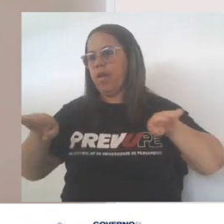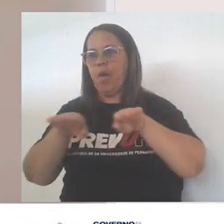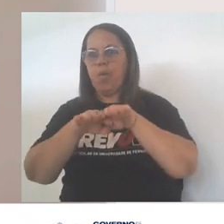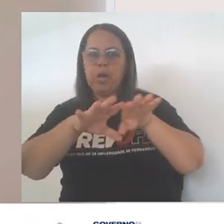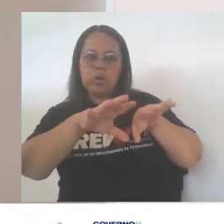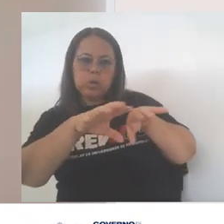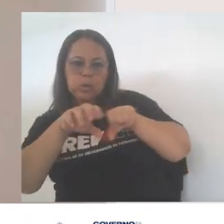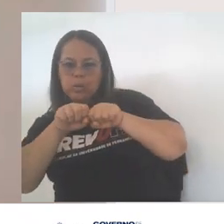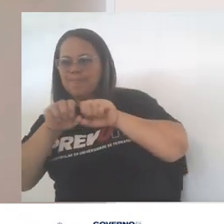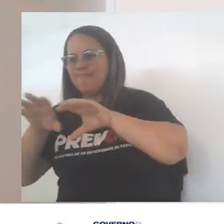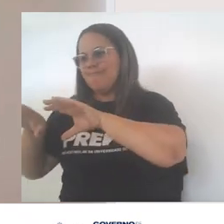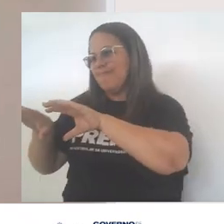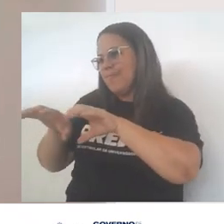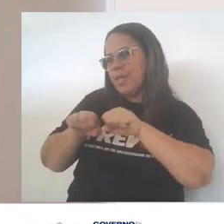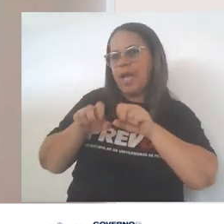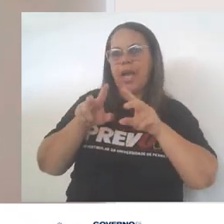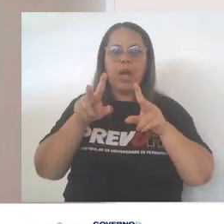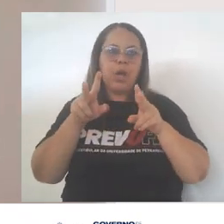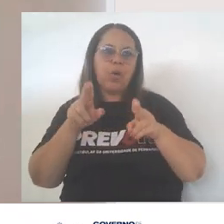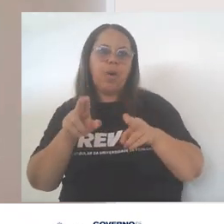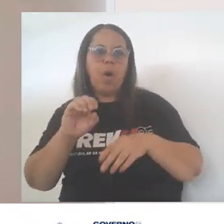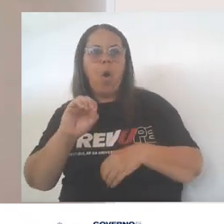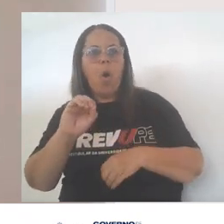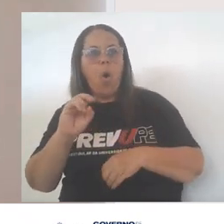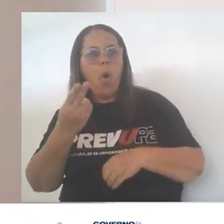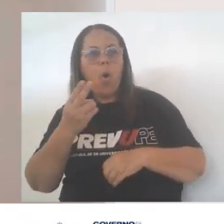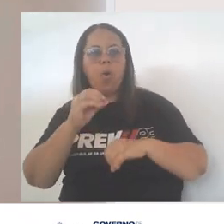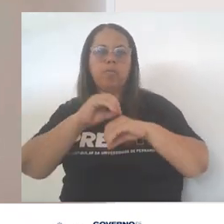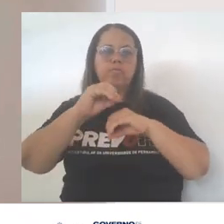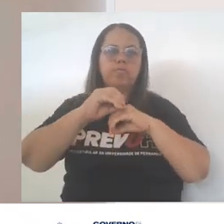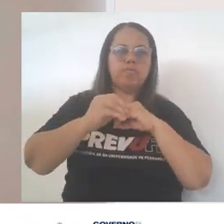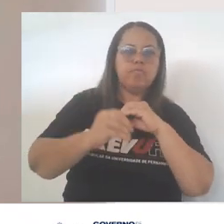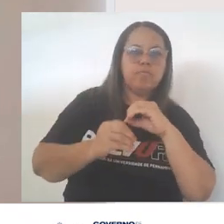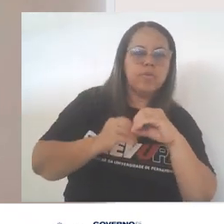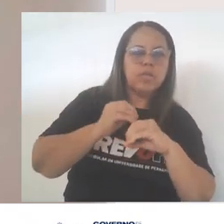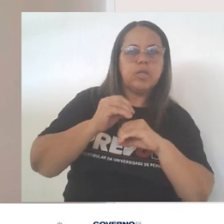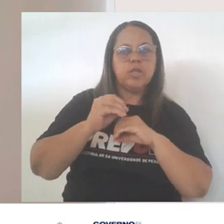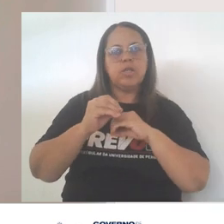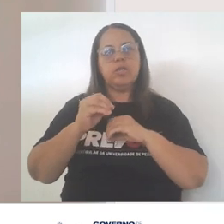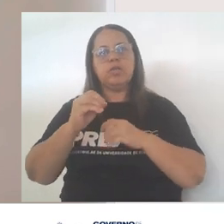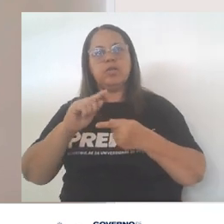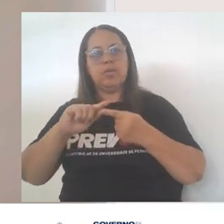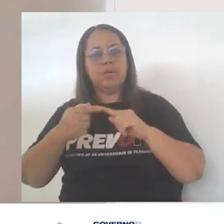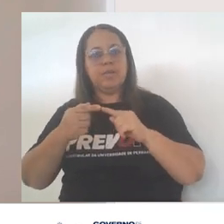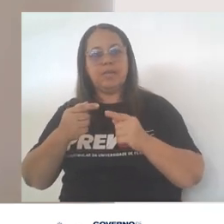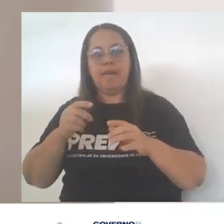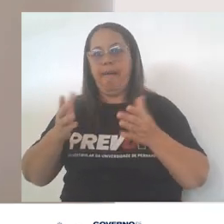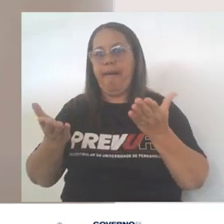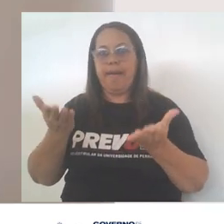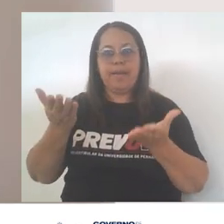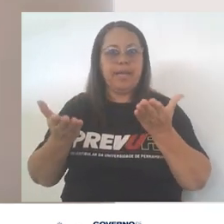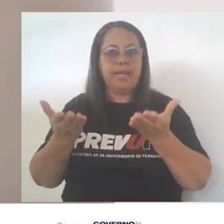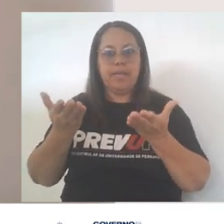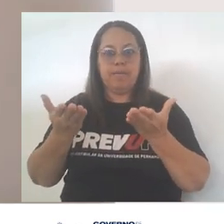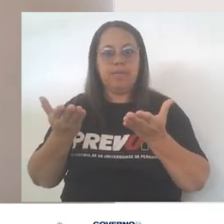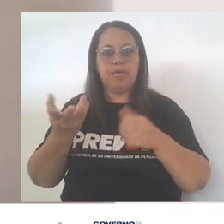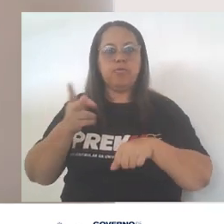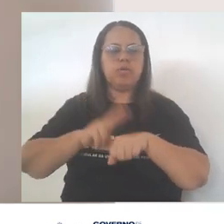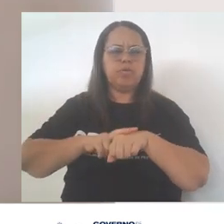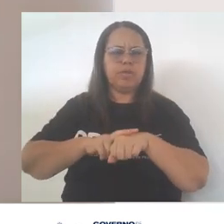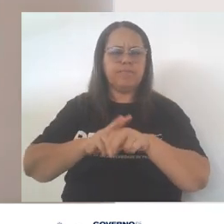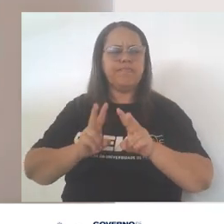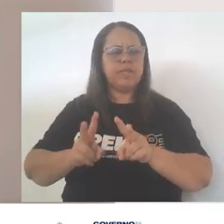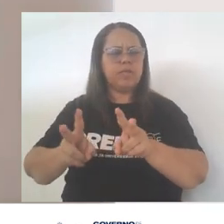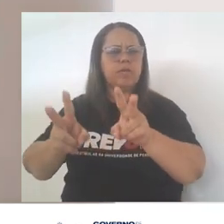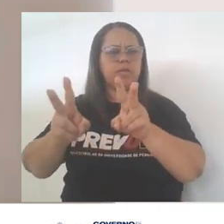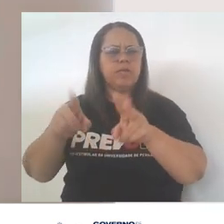ou quando a geometria da molécula equilibra as diferenças de eletronegatividade. Para seguir avançando no